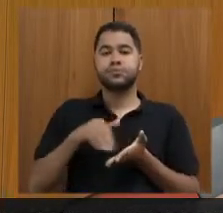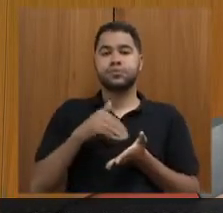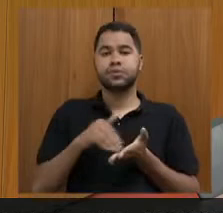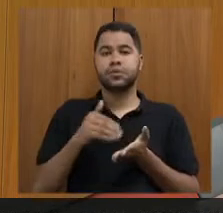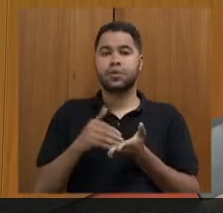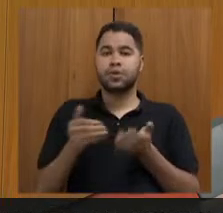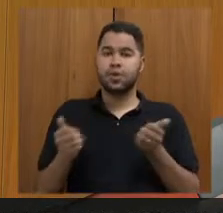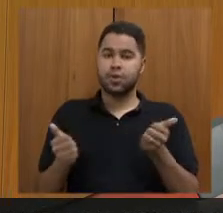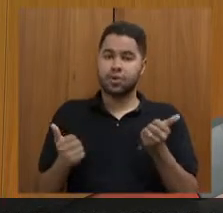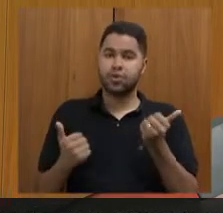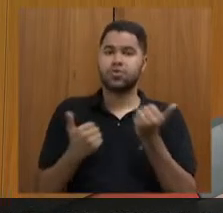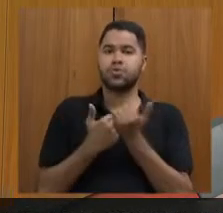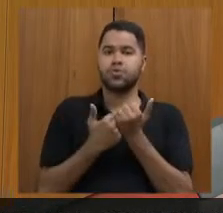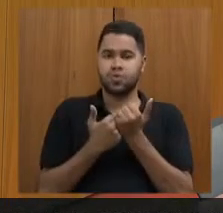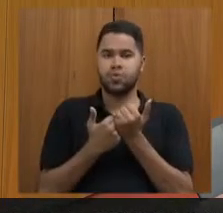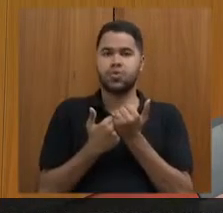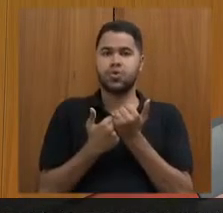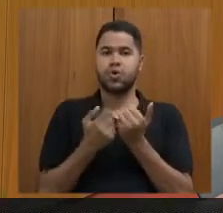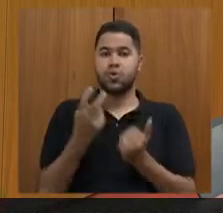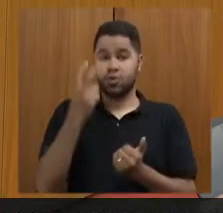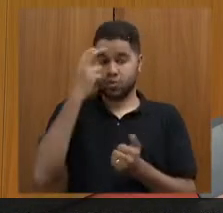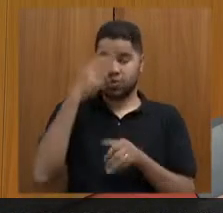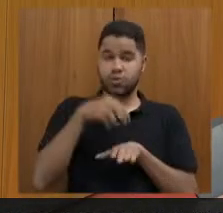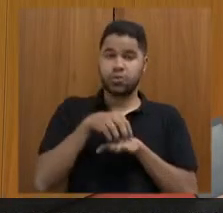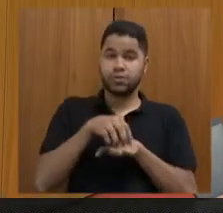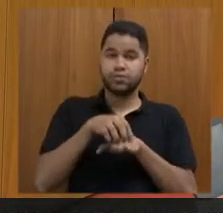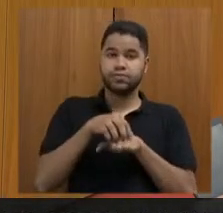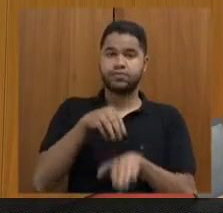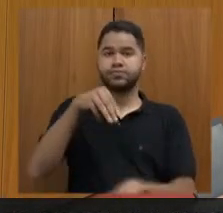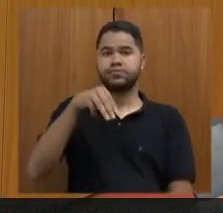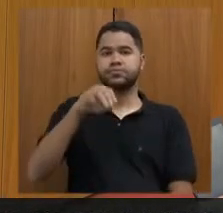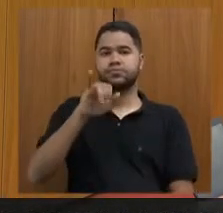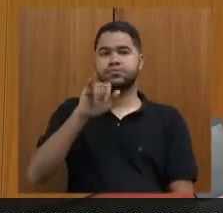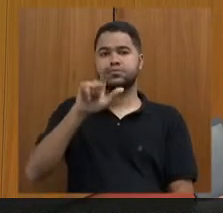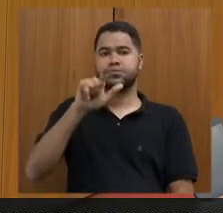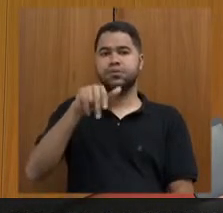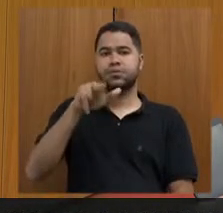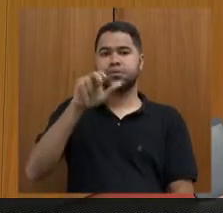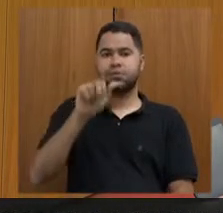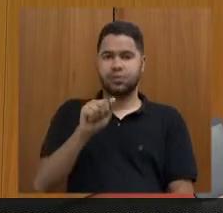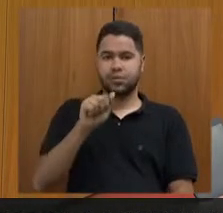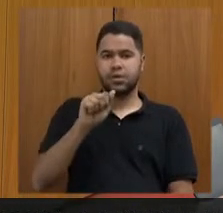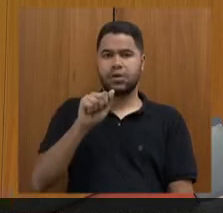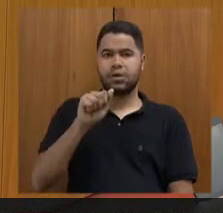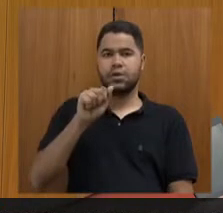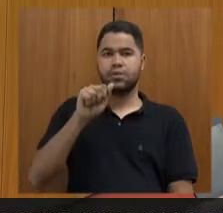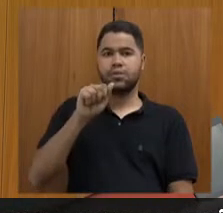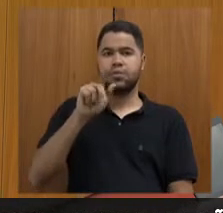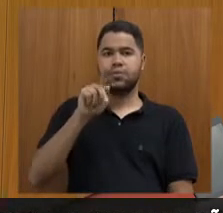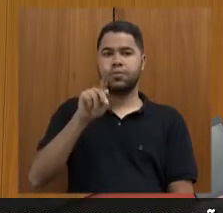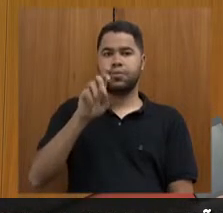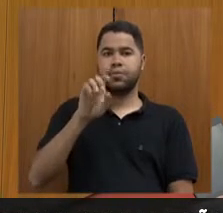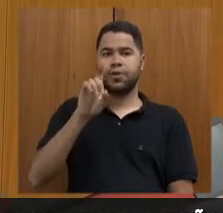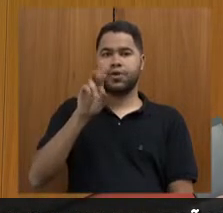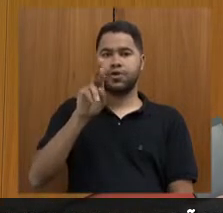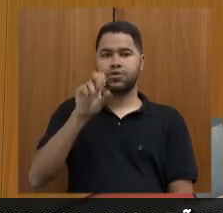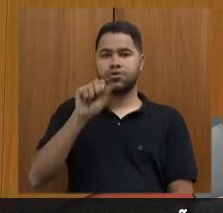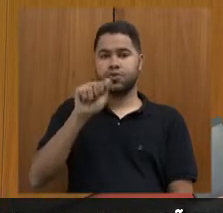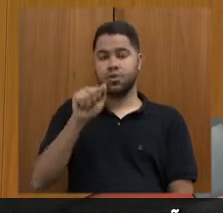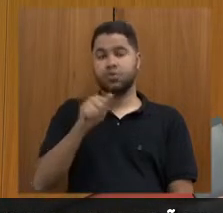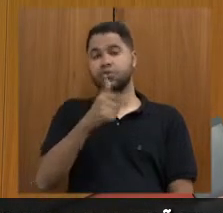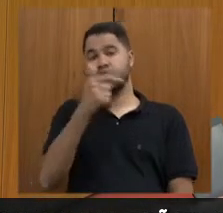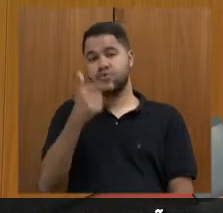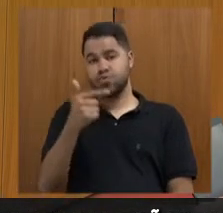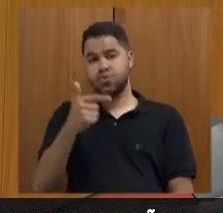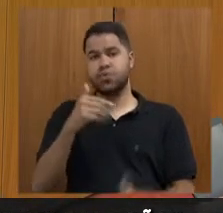junta da Secretaria de Estado de Cultura e Turismo, Milena Andrade Pedrosa, do subsecretário de Cultura,